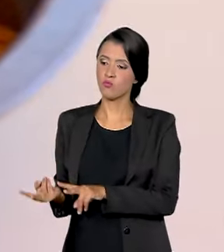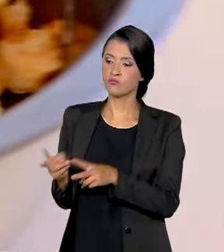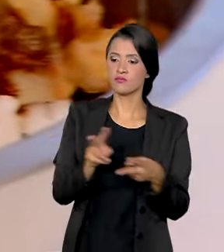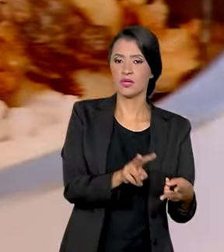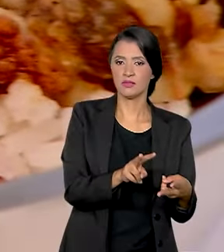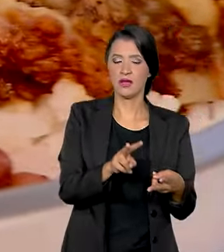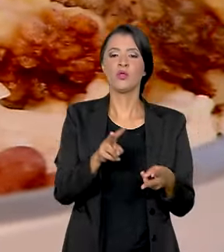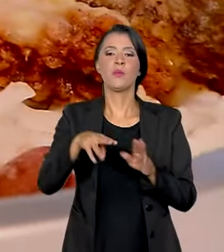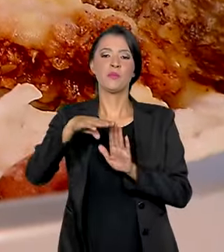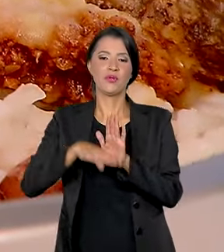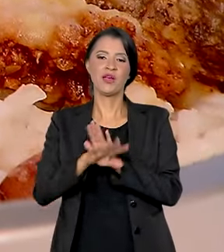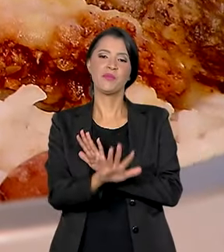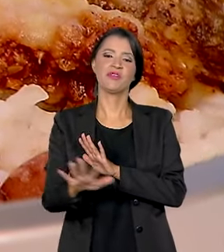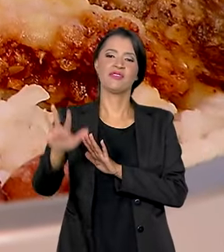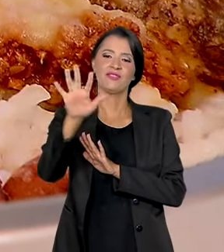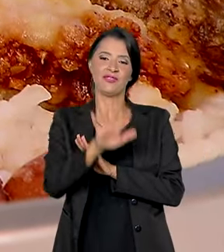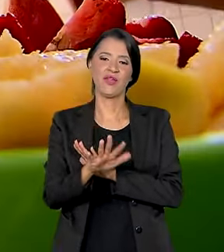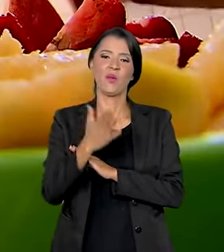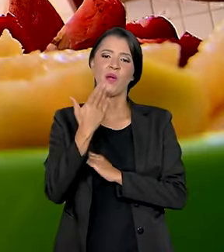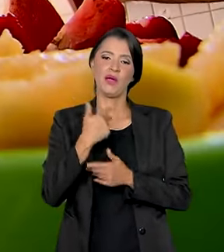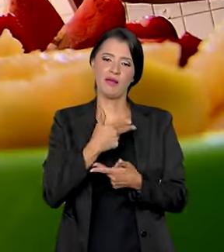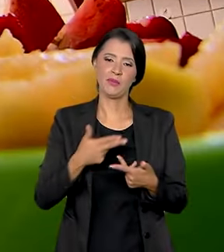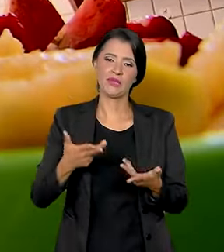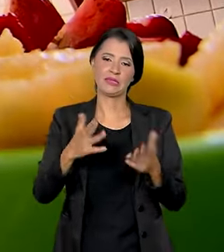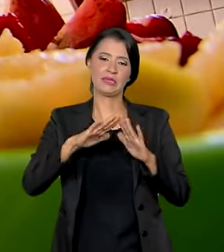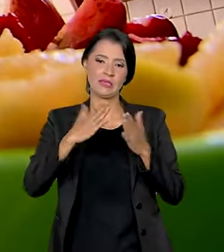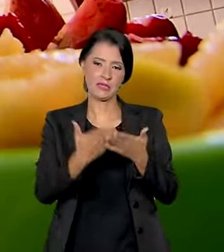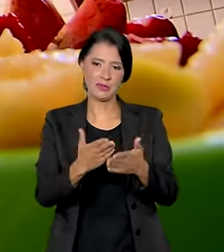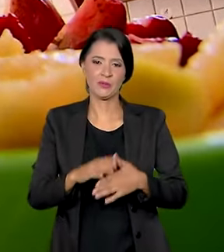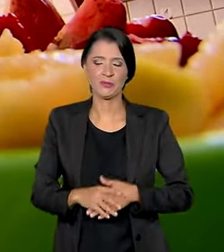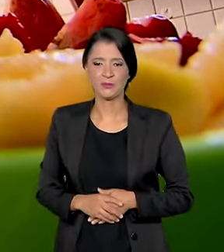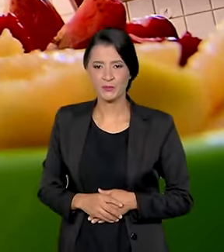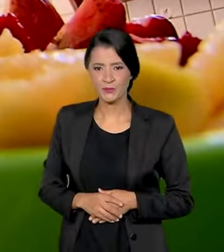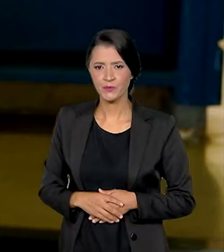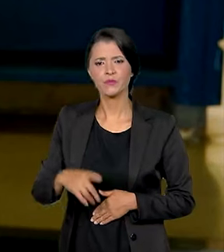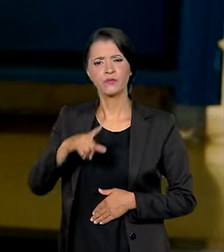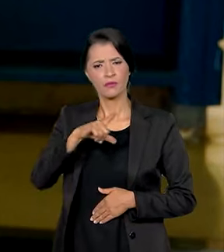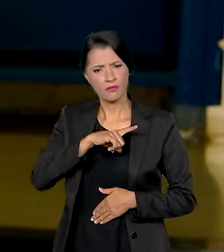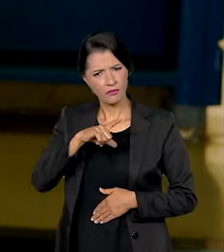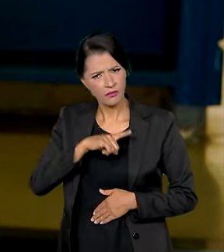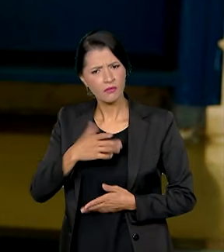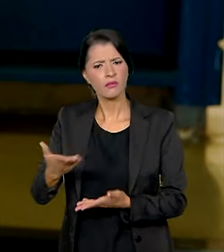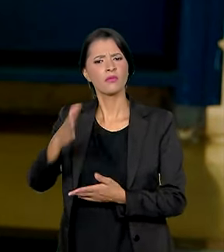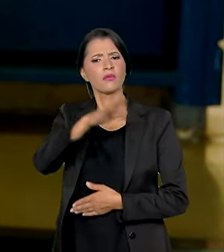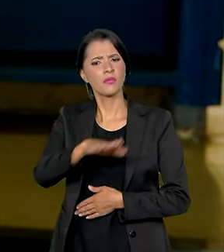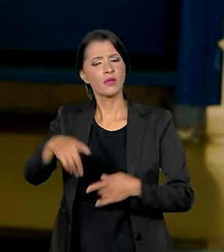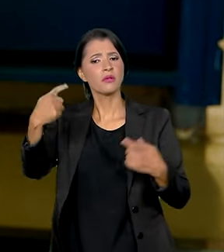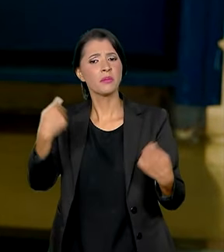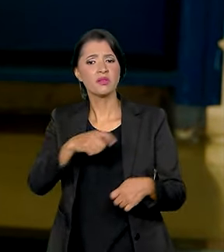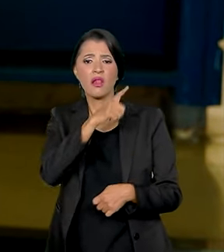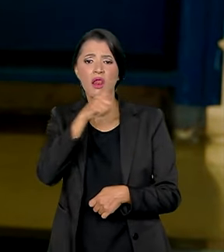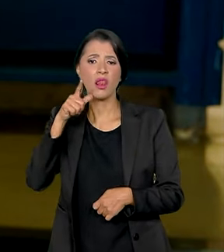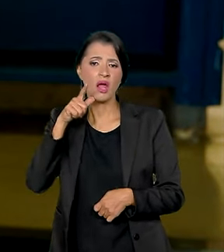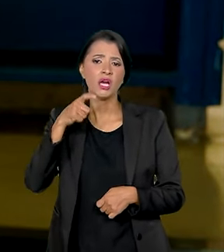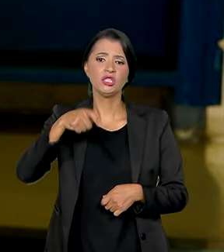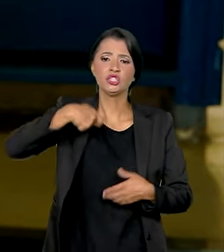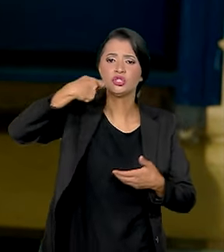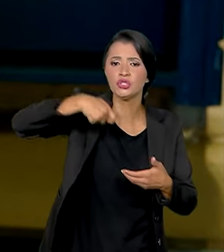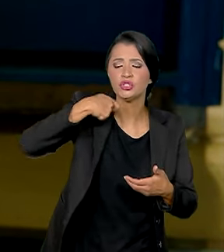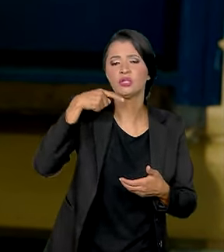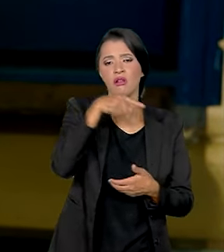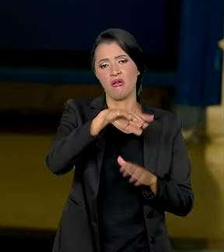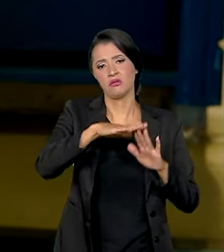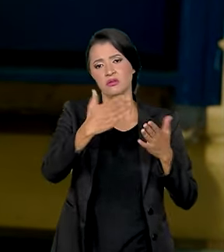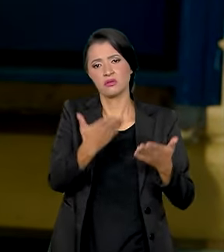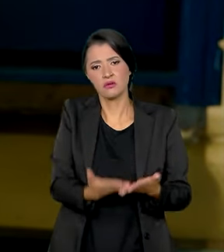valores repassados pelo Programa Nacional de Alimentação Escolar. Tem muitas crianças também que dependem do lanche da escola,